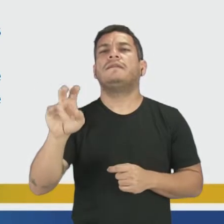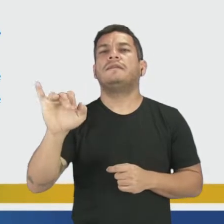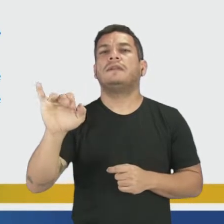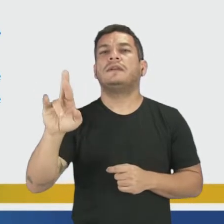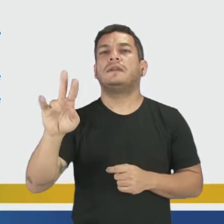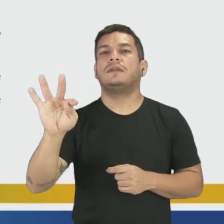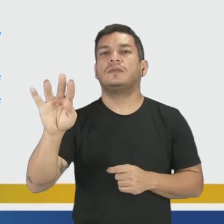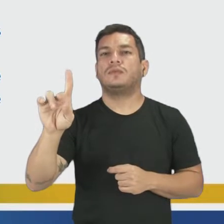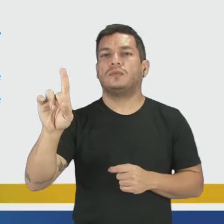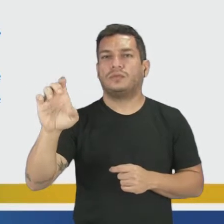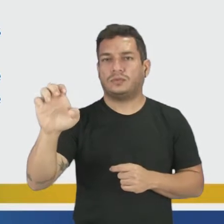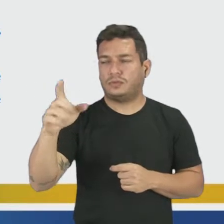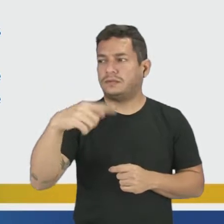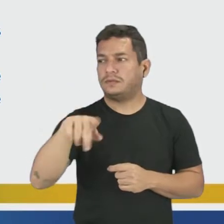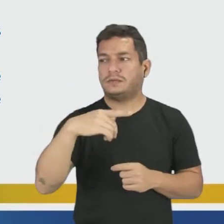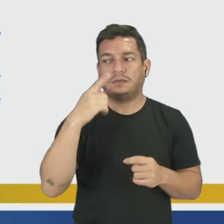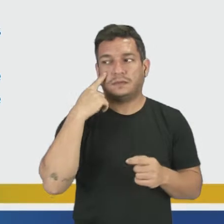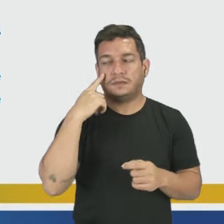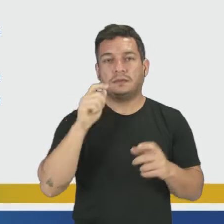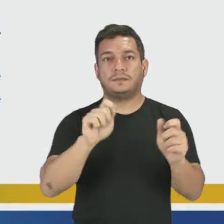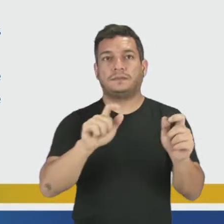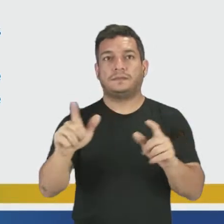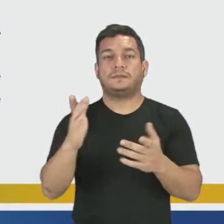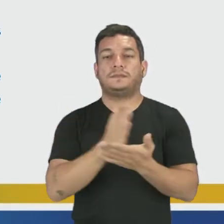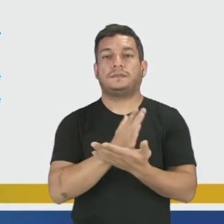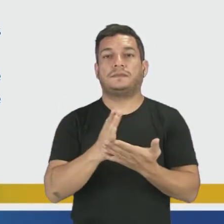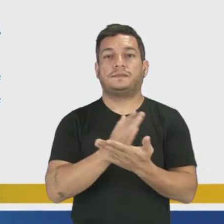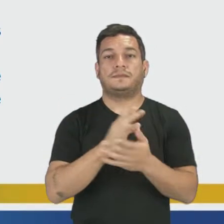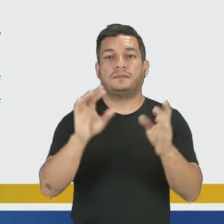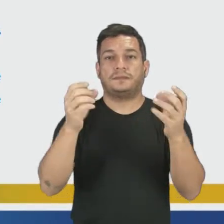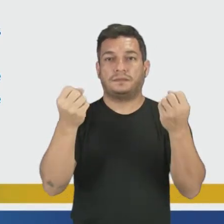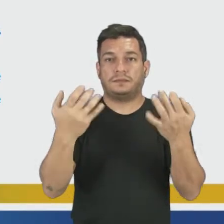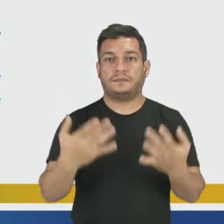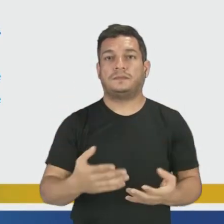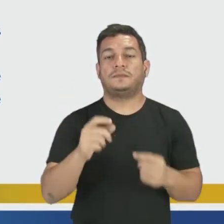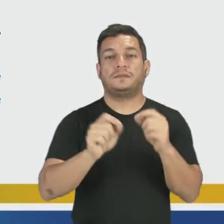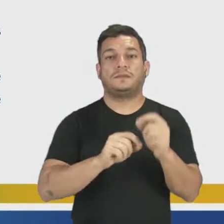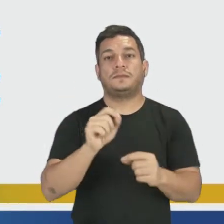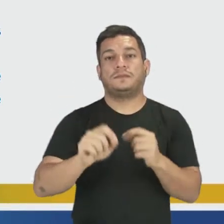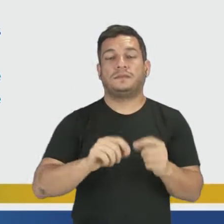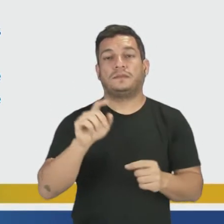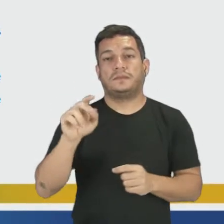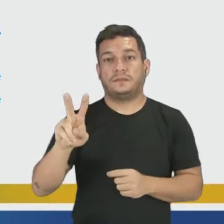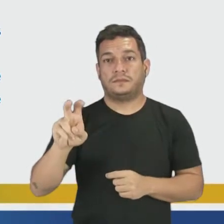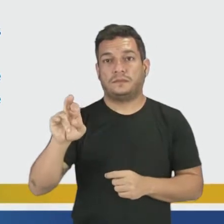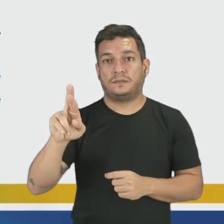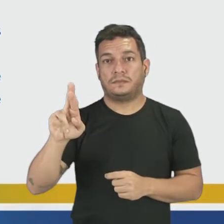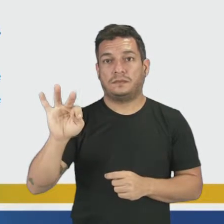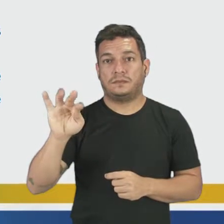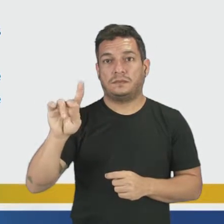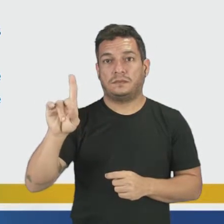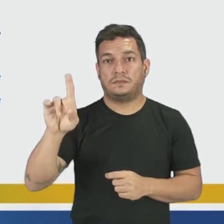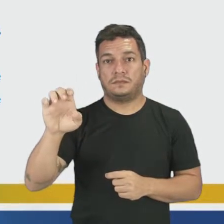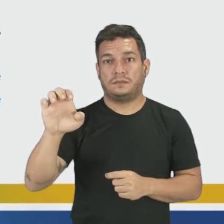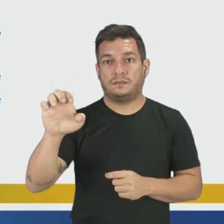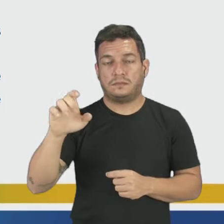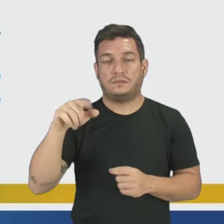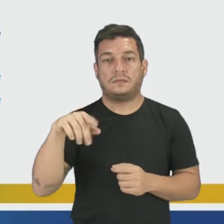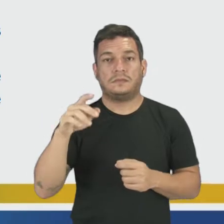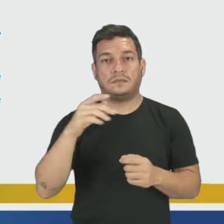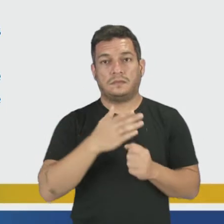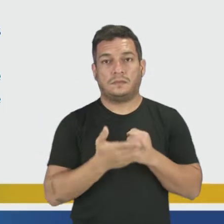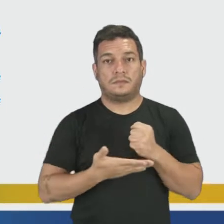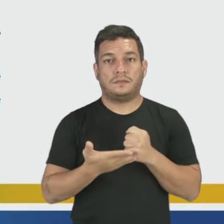No slide de vocês, vocês estão vendo algumas definições sobre virtudes, segundo os nossos filósofos.